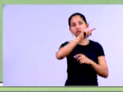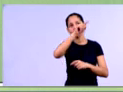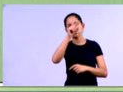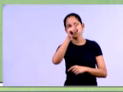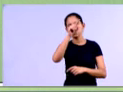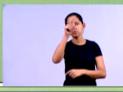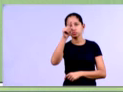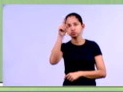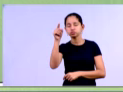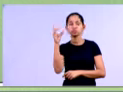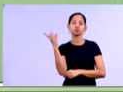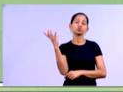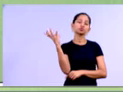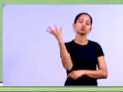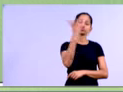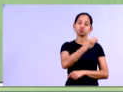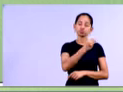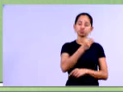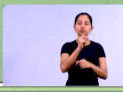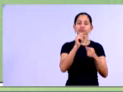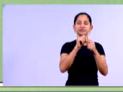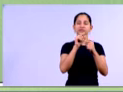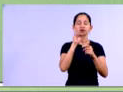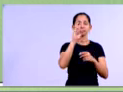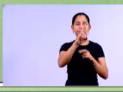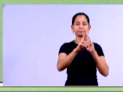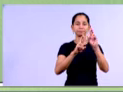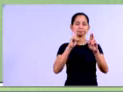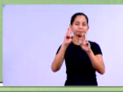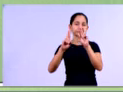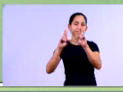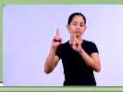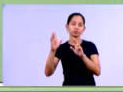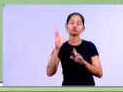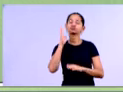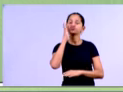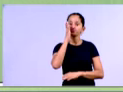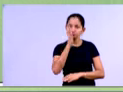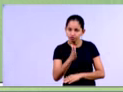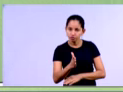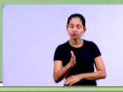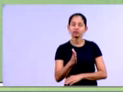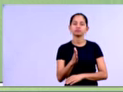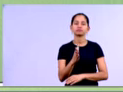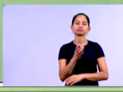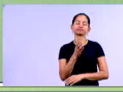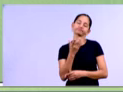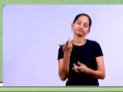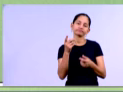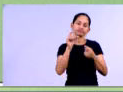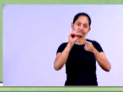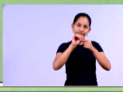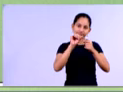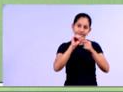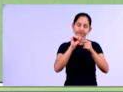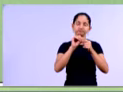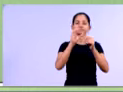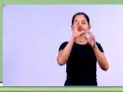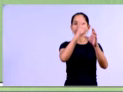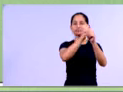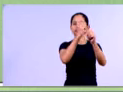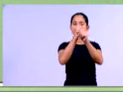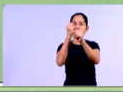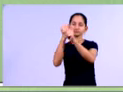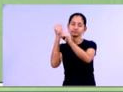você vai encontrar esses números, né, Aqui no caso, 0,097, 3.234.792,